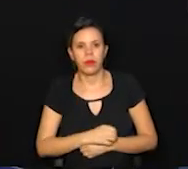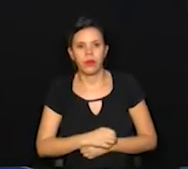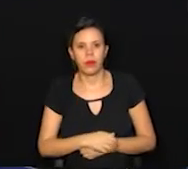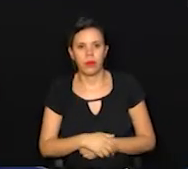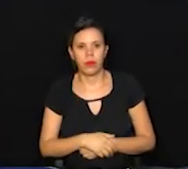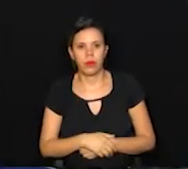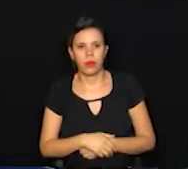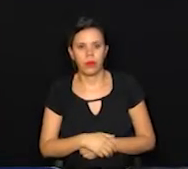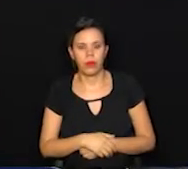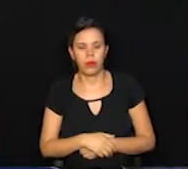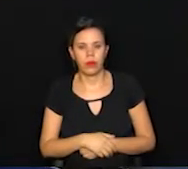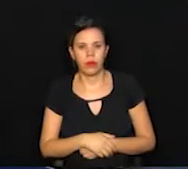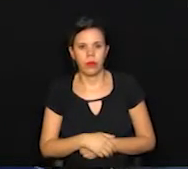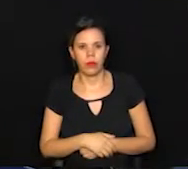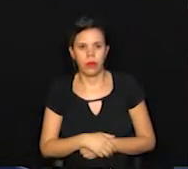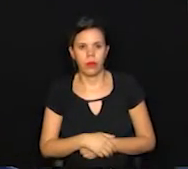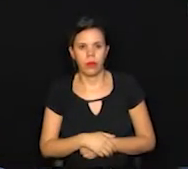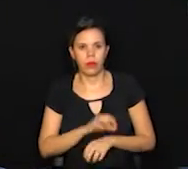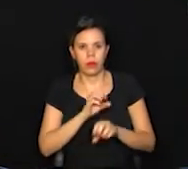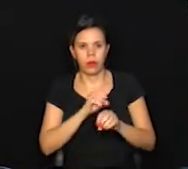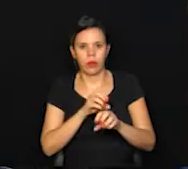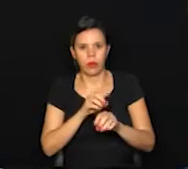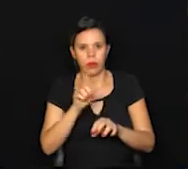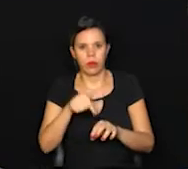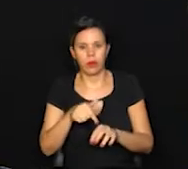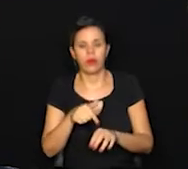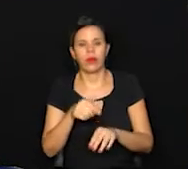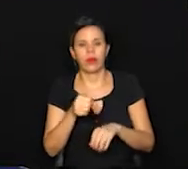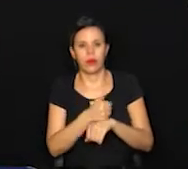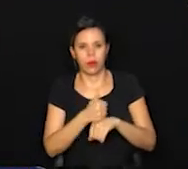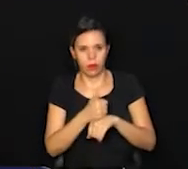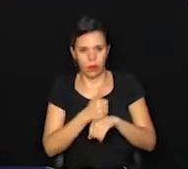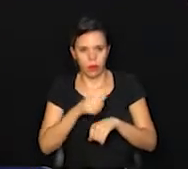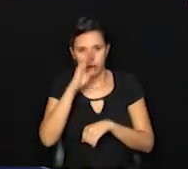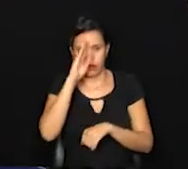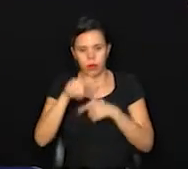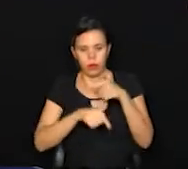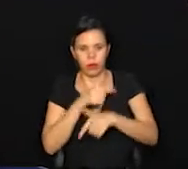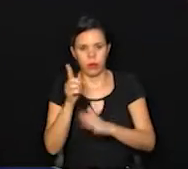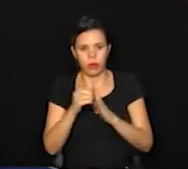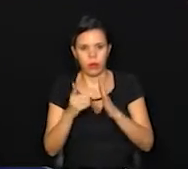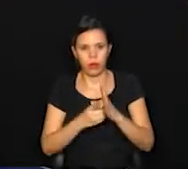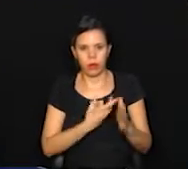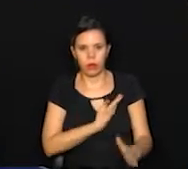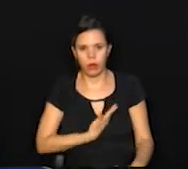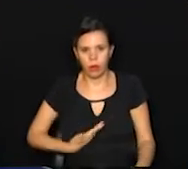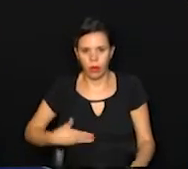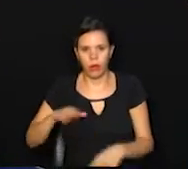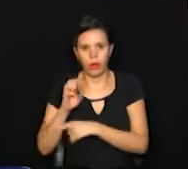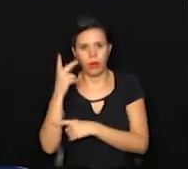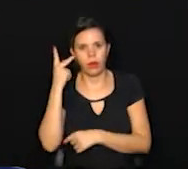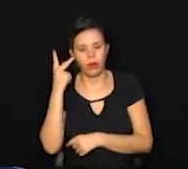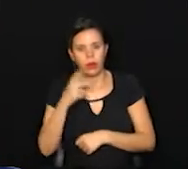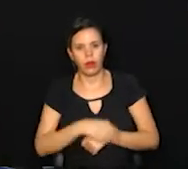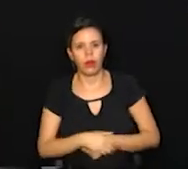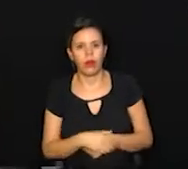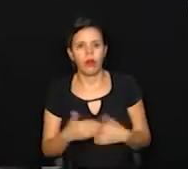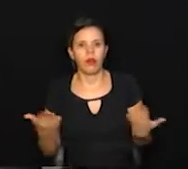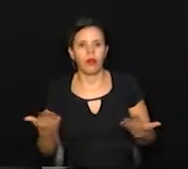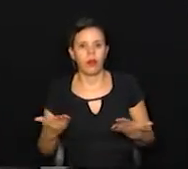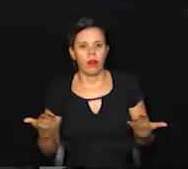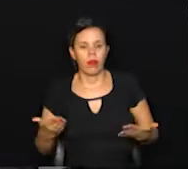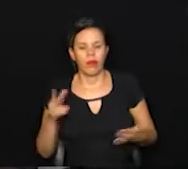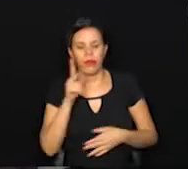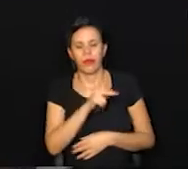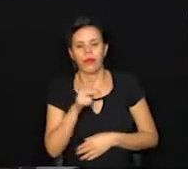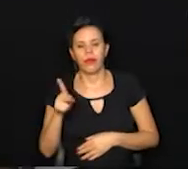Com a educação classificada como serviço essencial, segundo o decreto do governo do estado de São Paulo, agora é a